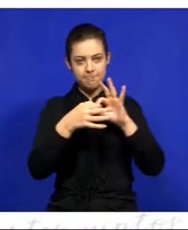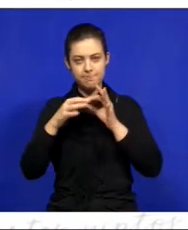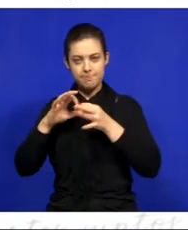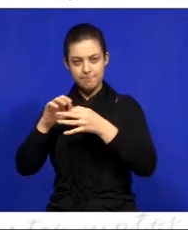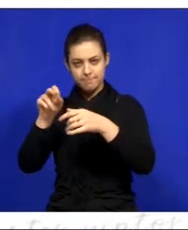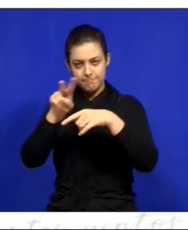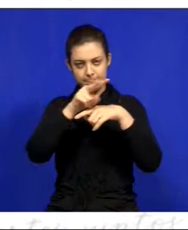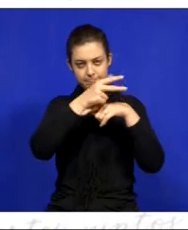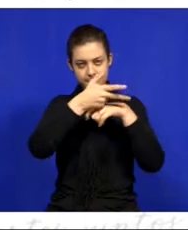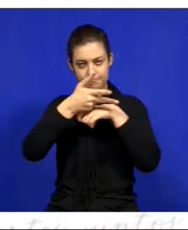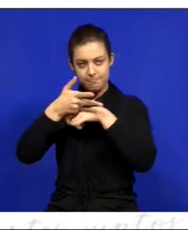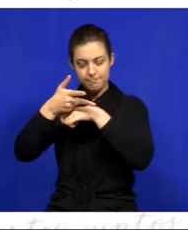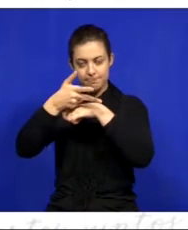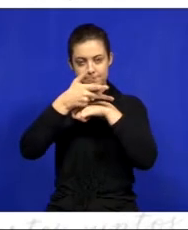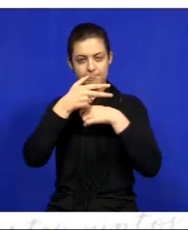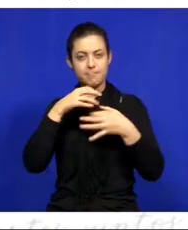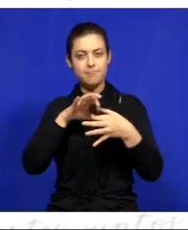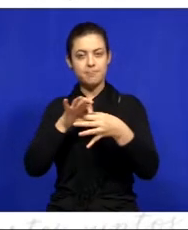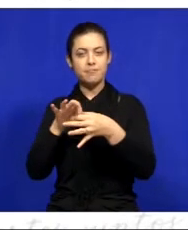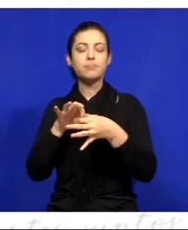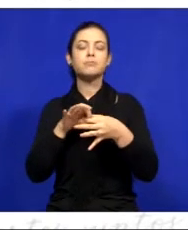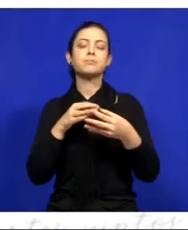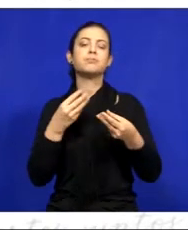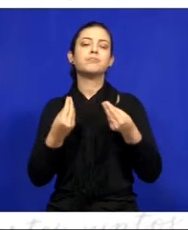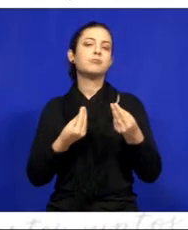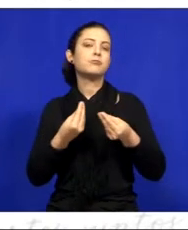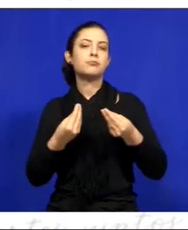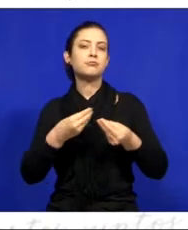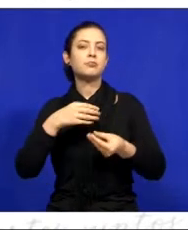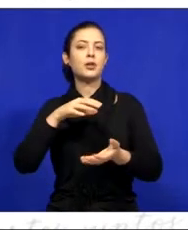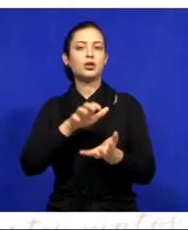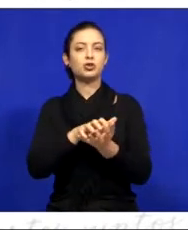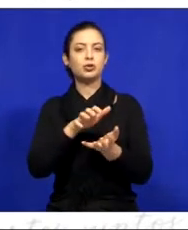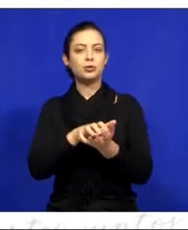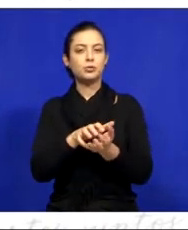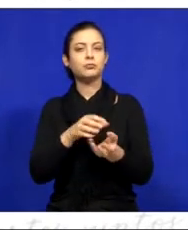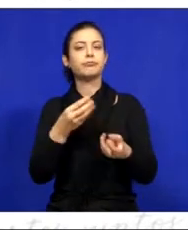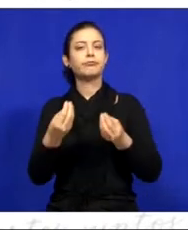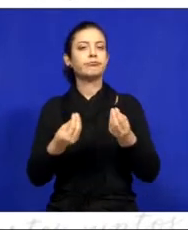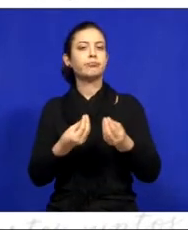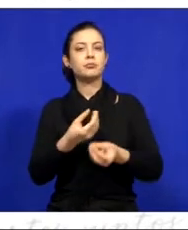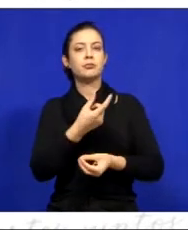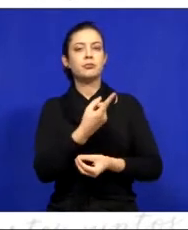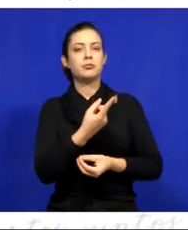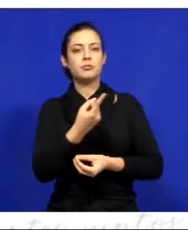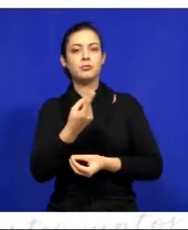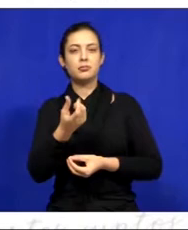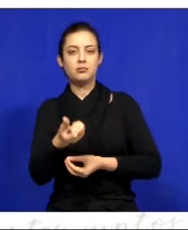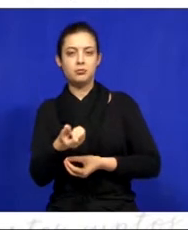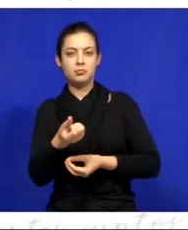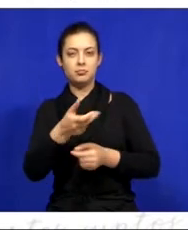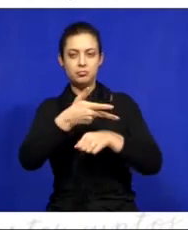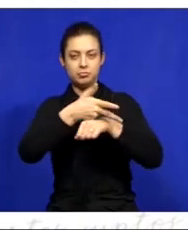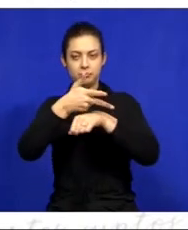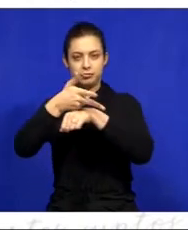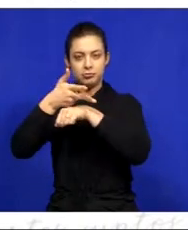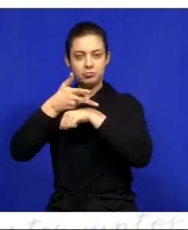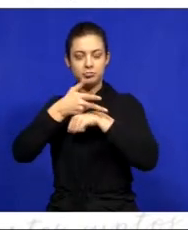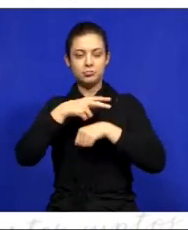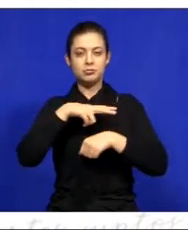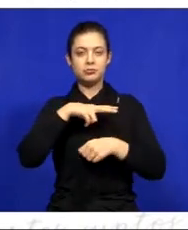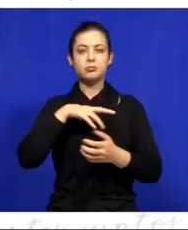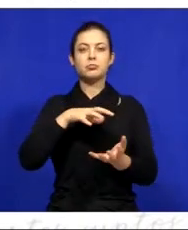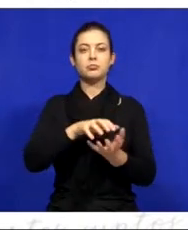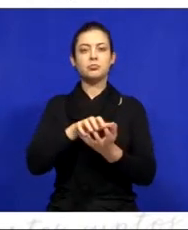Esse sistema deverá funcionar no município de Jacareí com 116 câmeras instaladas,